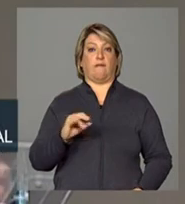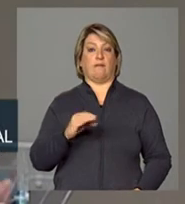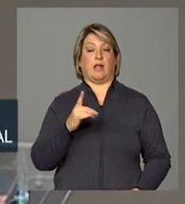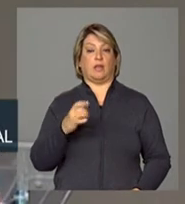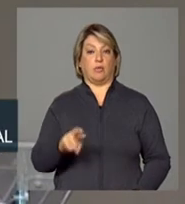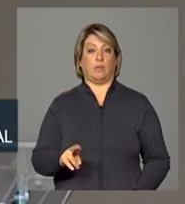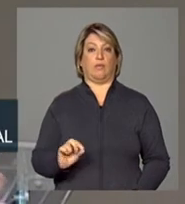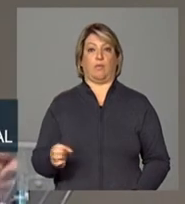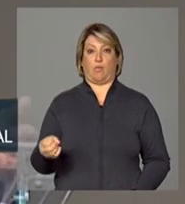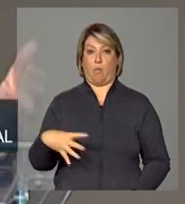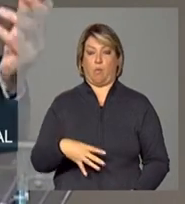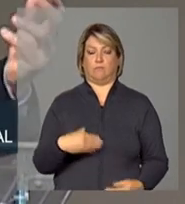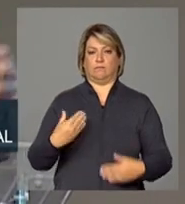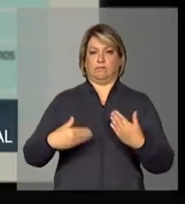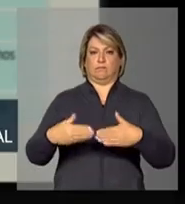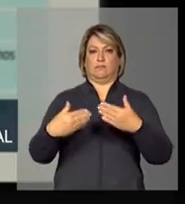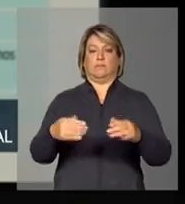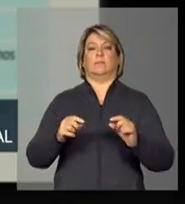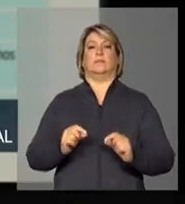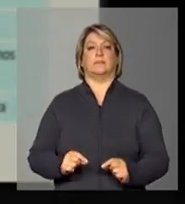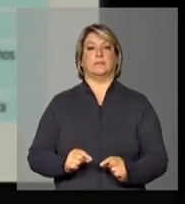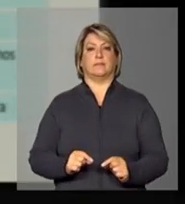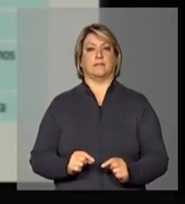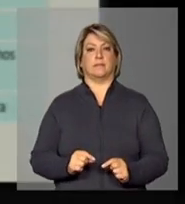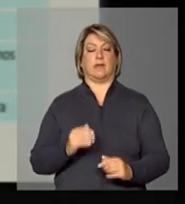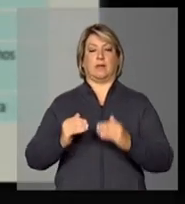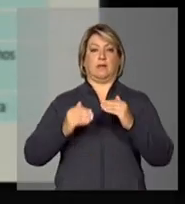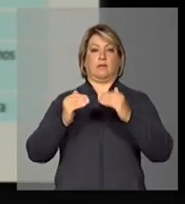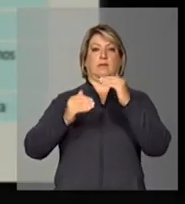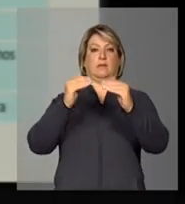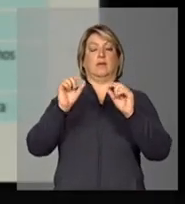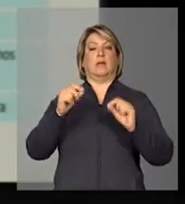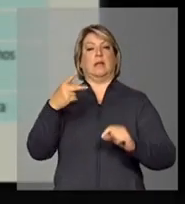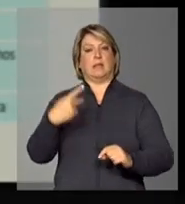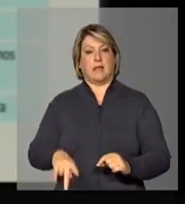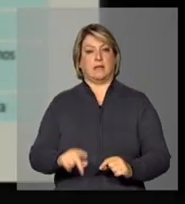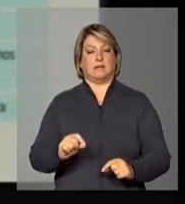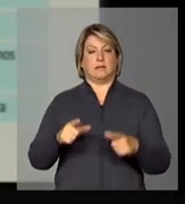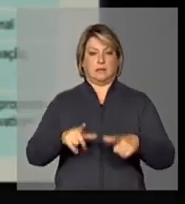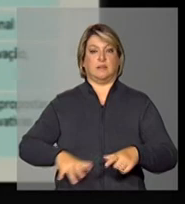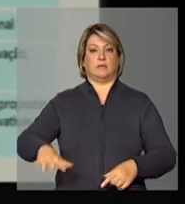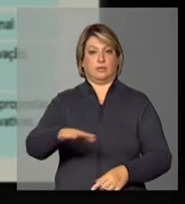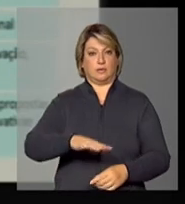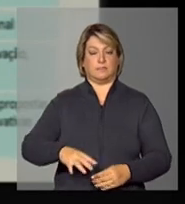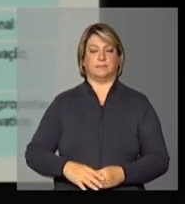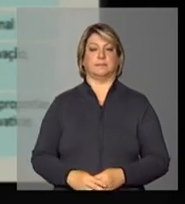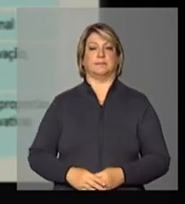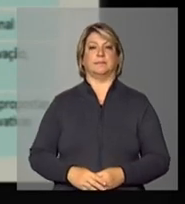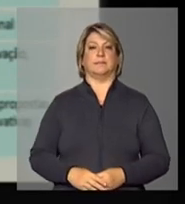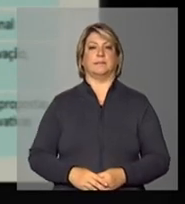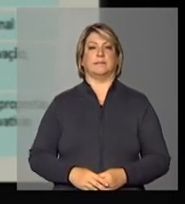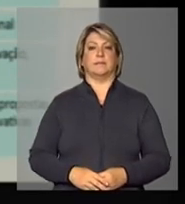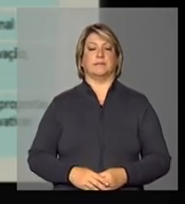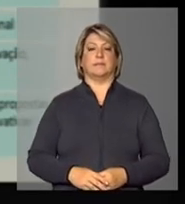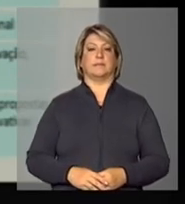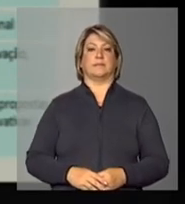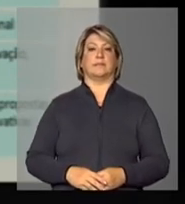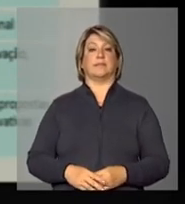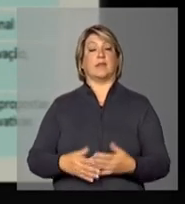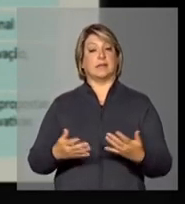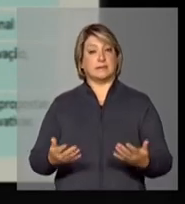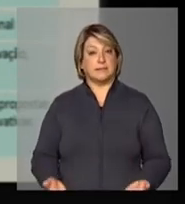processo dinâmico de desenvolvimento nessas regiões nesse